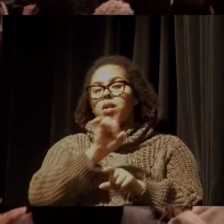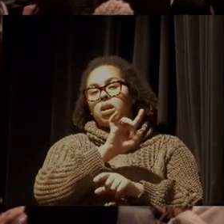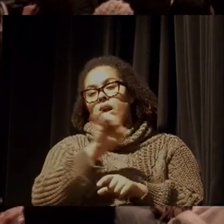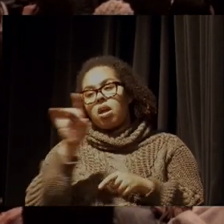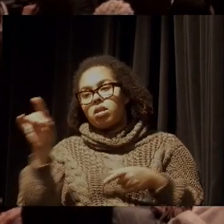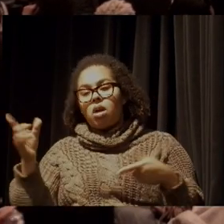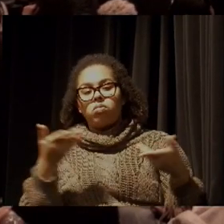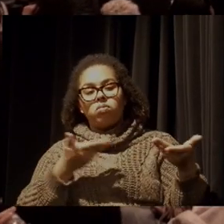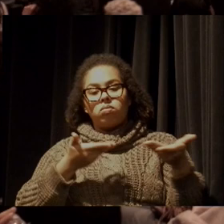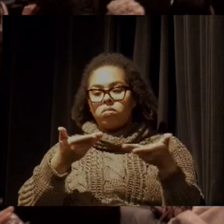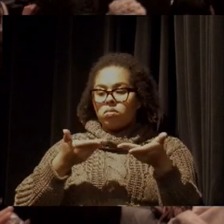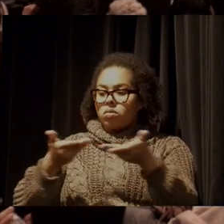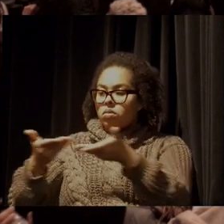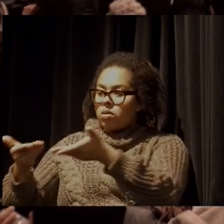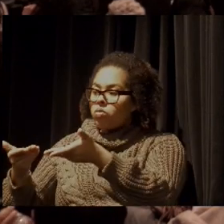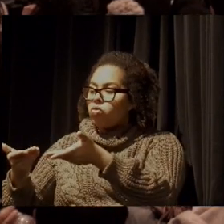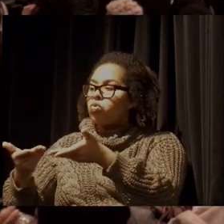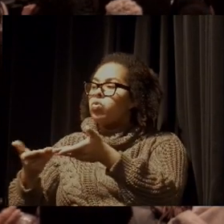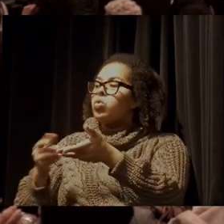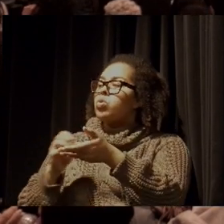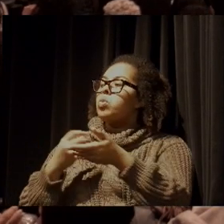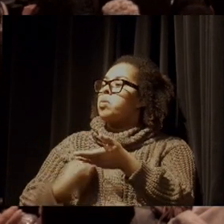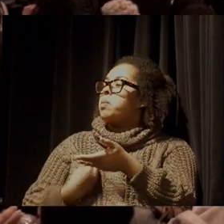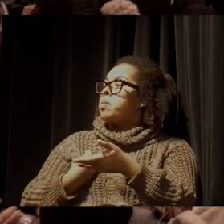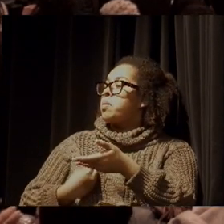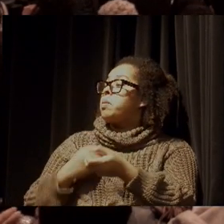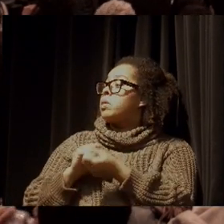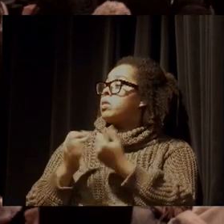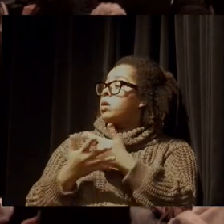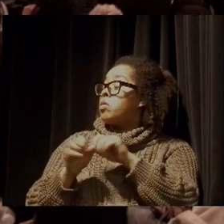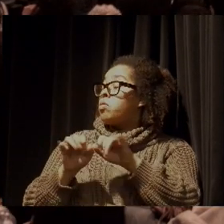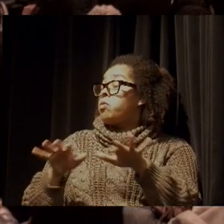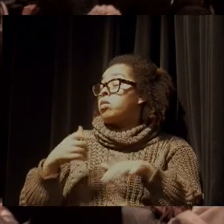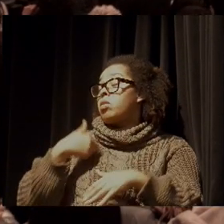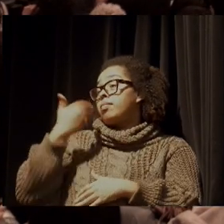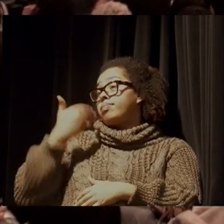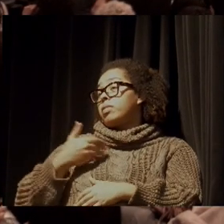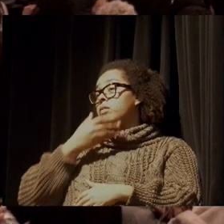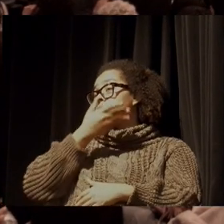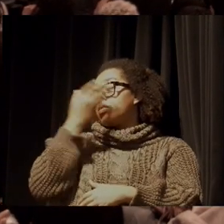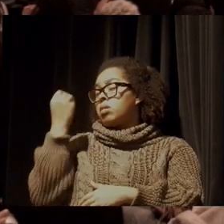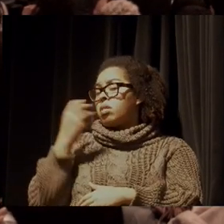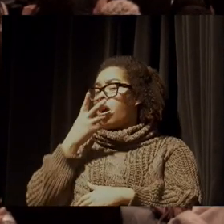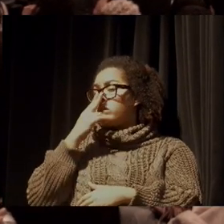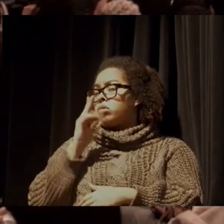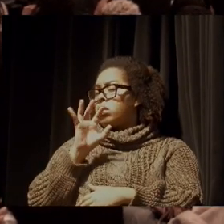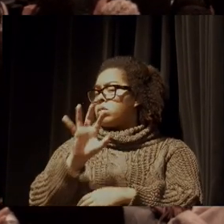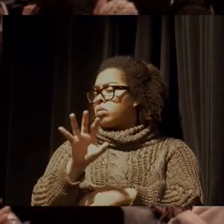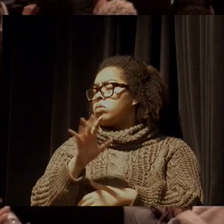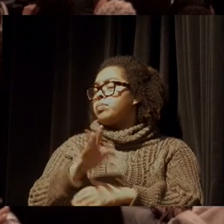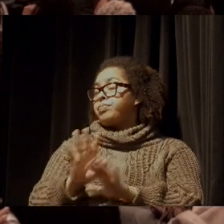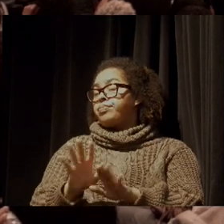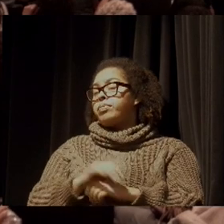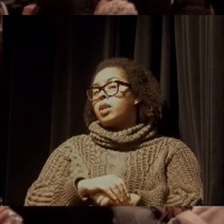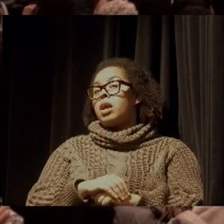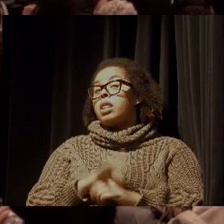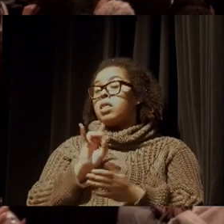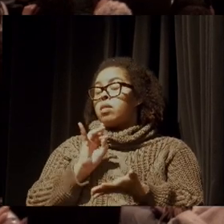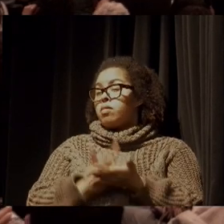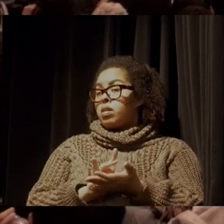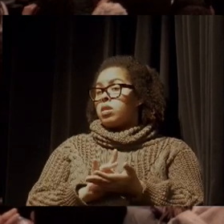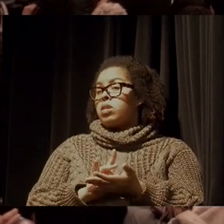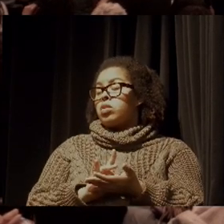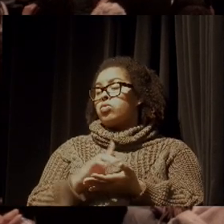com essa coisa do esquecimento. Mas é isso mesmo. Eu acho que a gente, na verdade, é